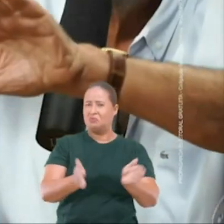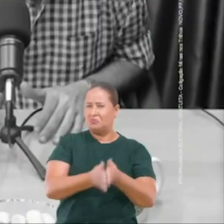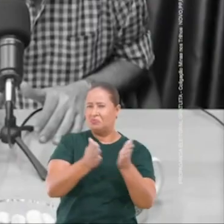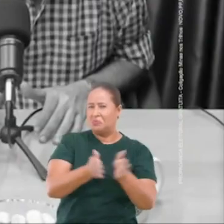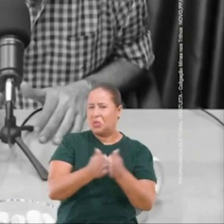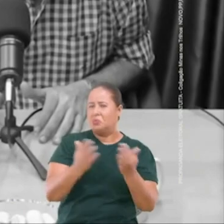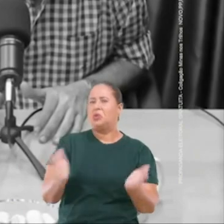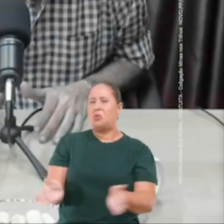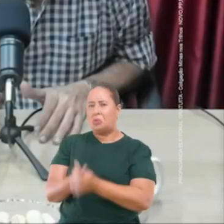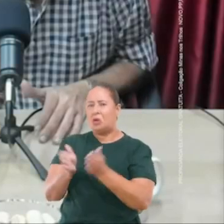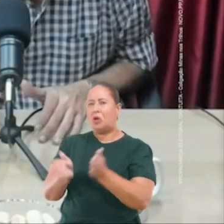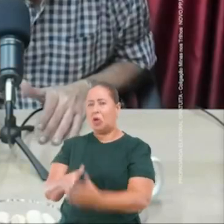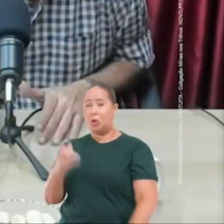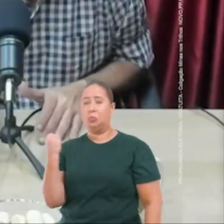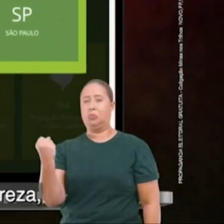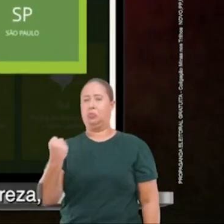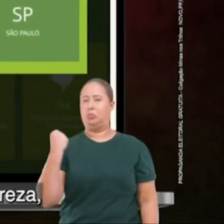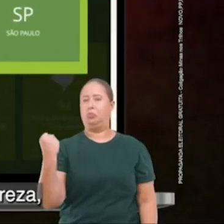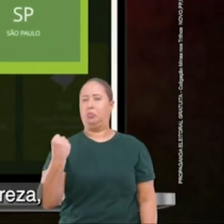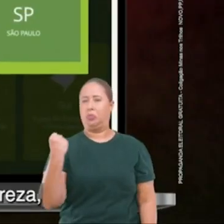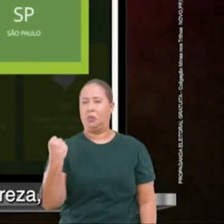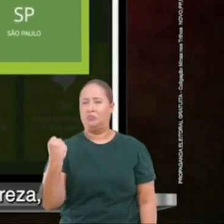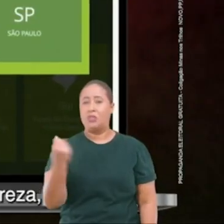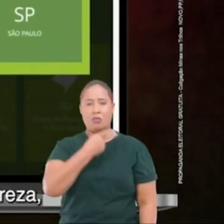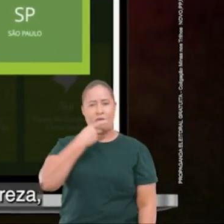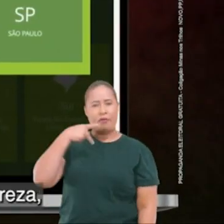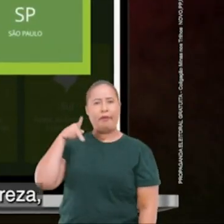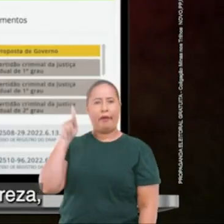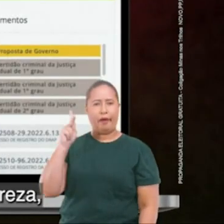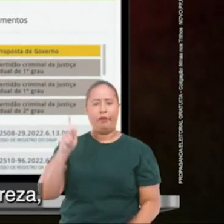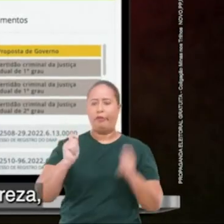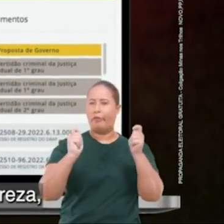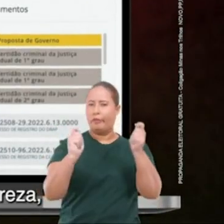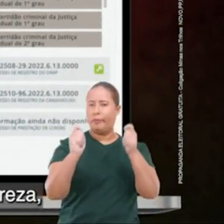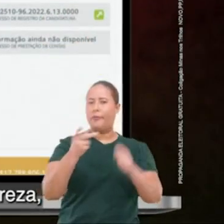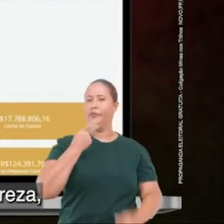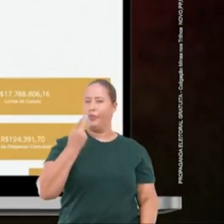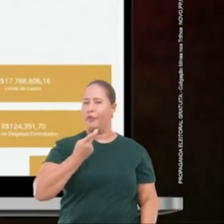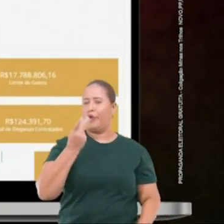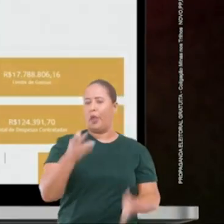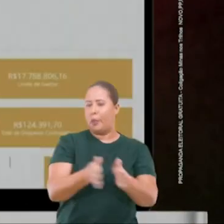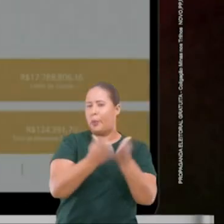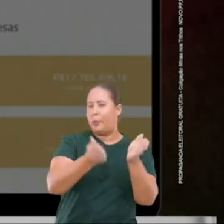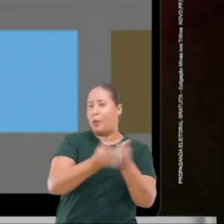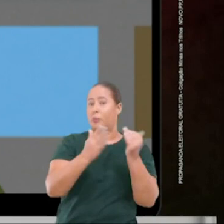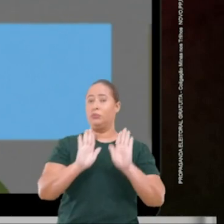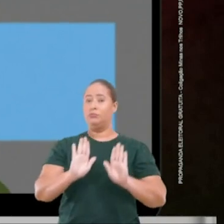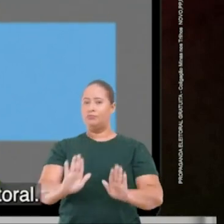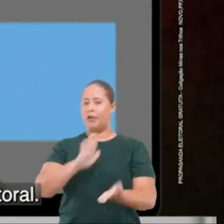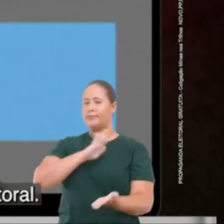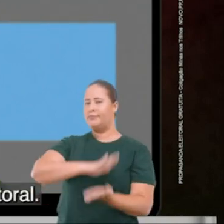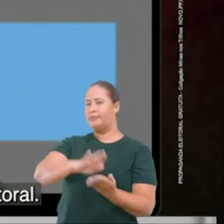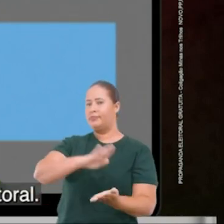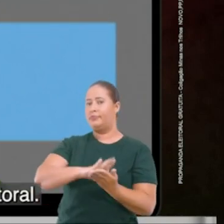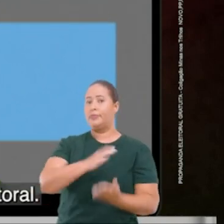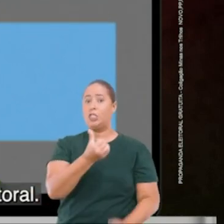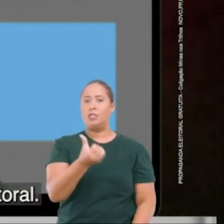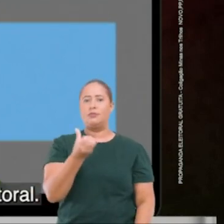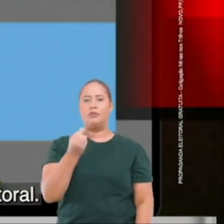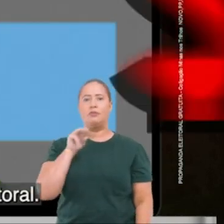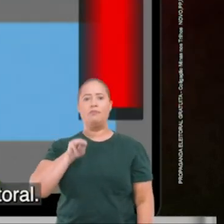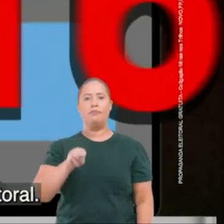De pobre, pobreza estrela. Pobre é pobre. Enquanto na propaganda Calil fala de pobreza, na campanha ele está gastando 16 milhões de